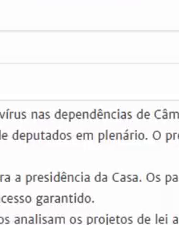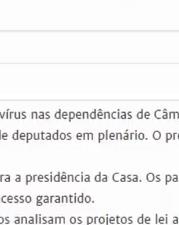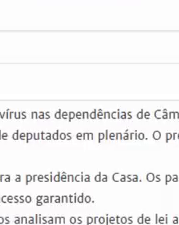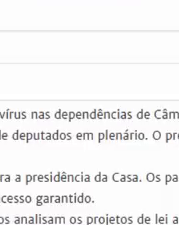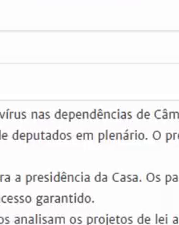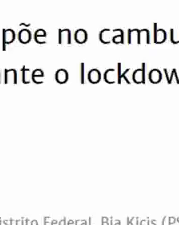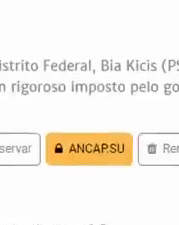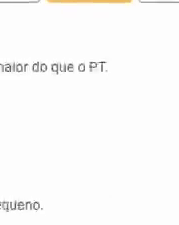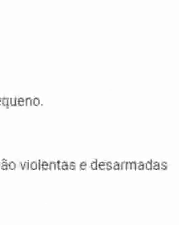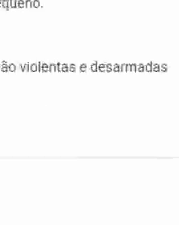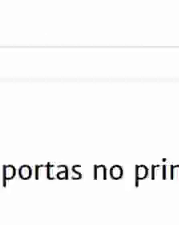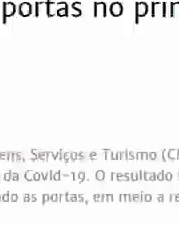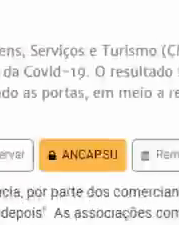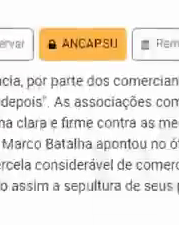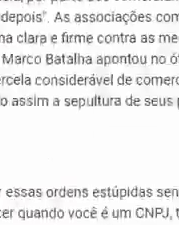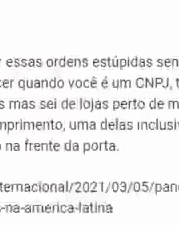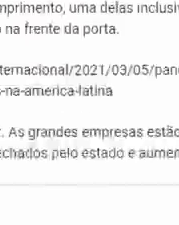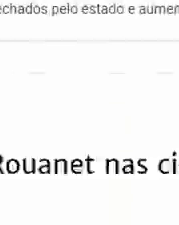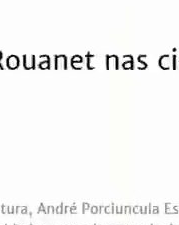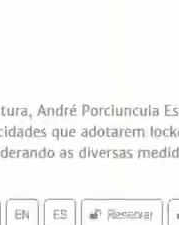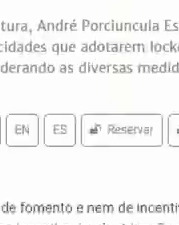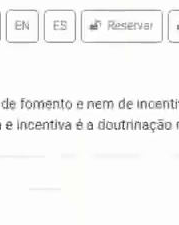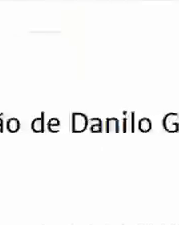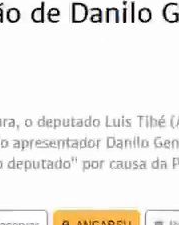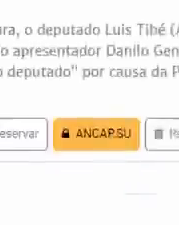quiser. Eu agradeço a todos que nos ajudam a fazer este programa.